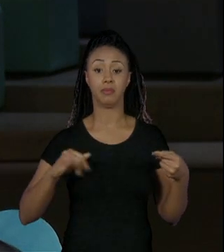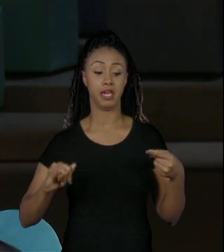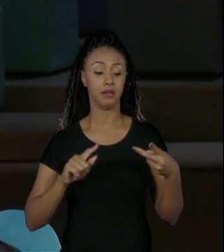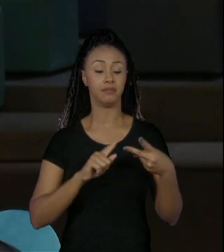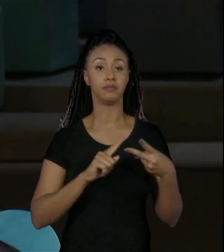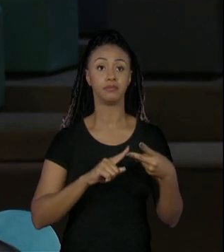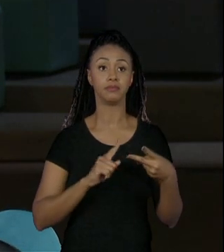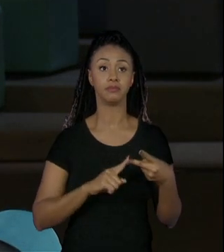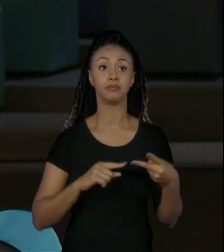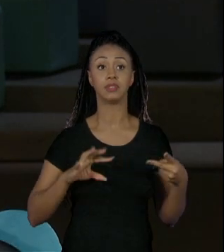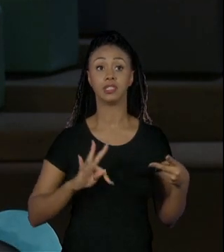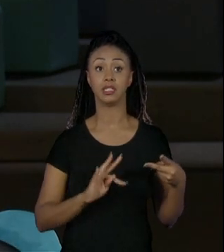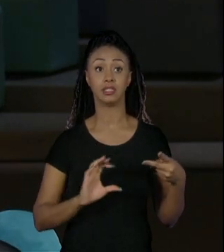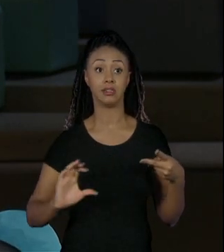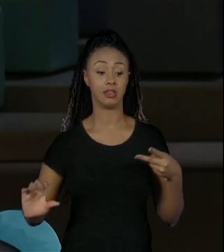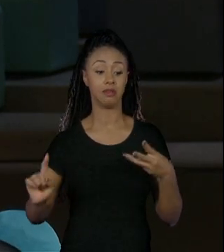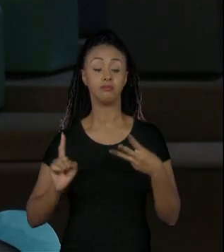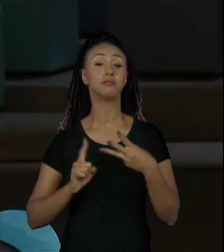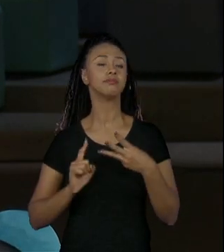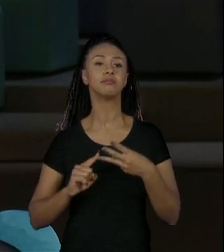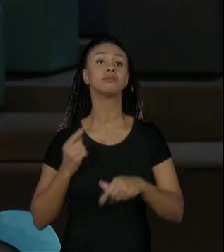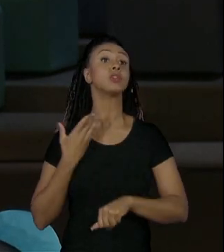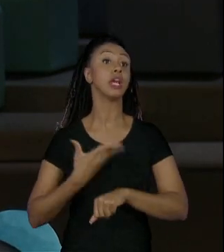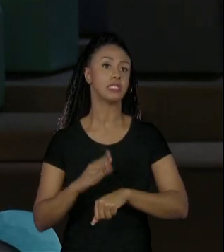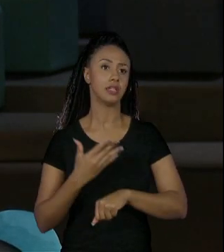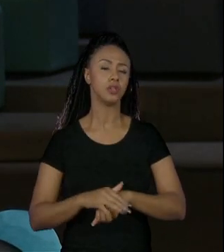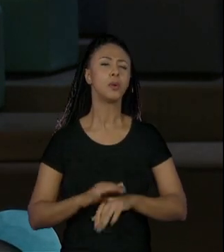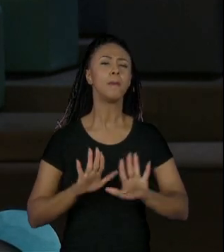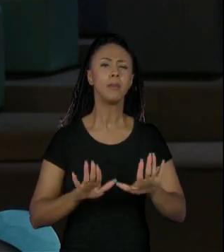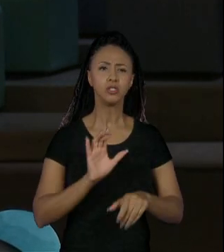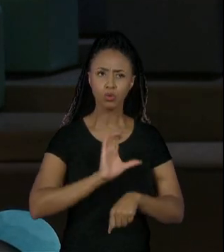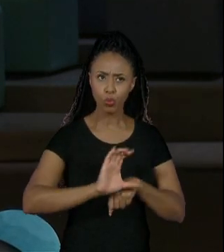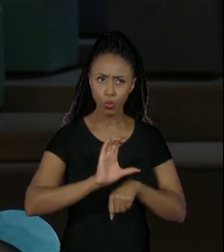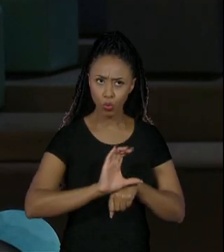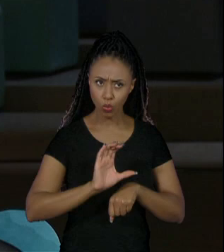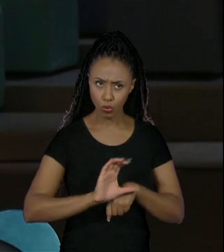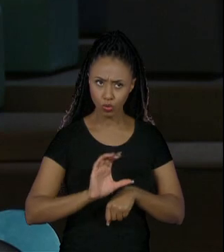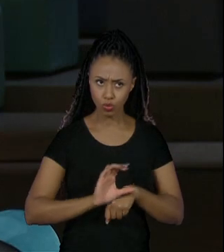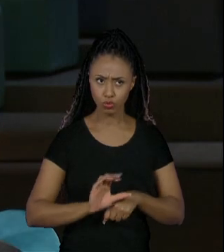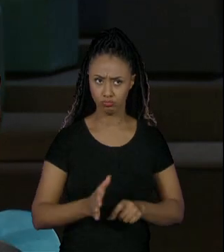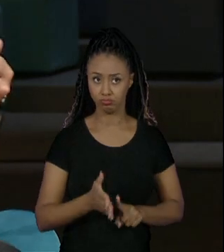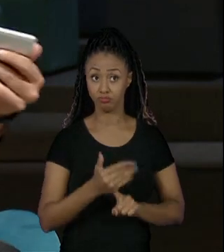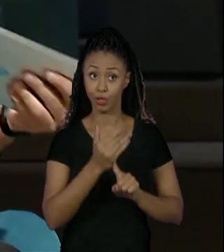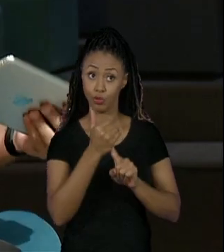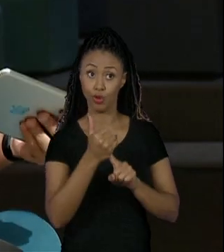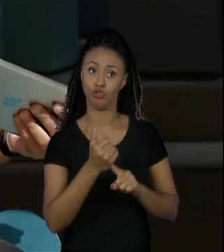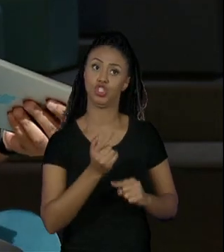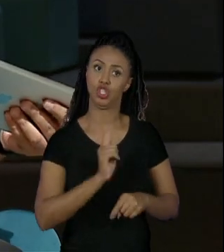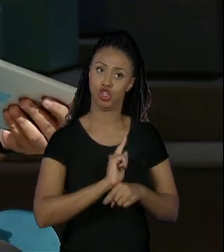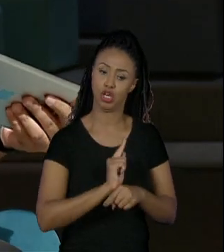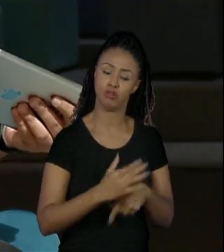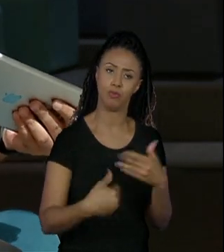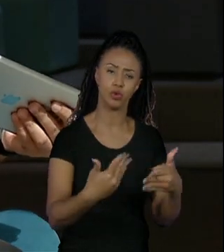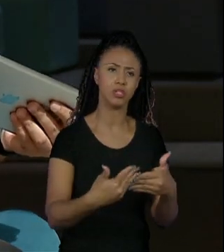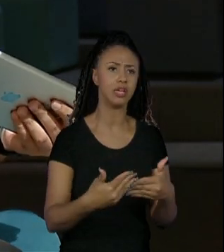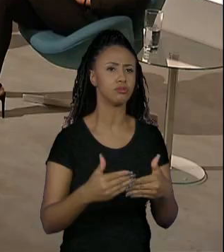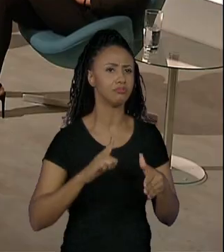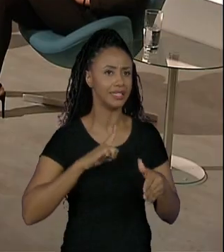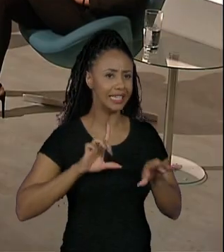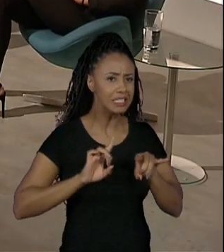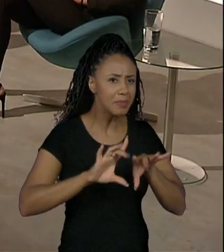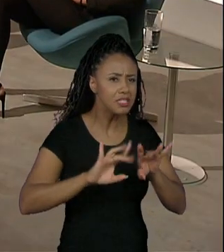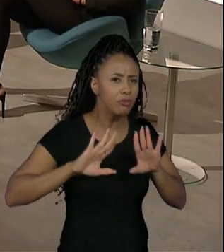e o estágio. Mas o curso de tecnologia em processos gerenciais, por ser um curso tecnólogo, ele tem algumas